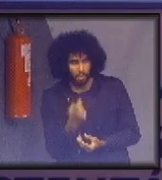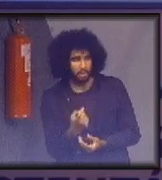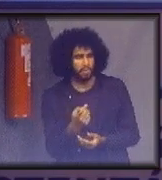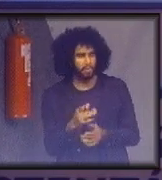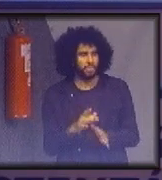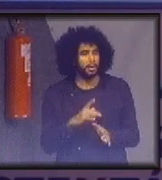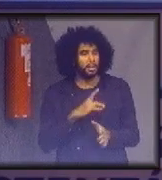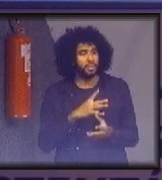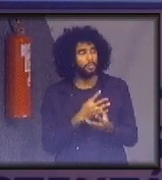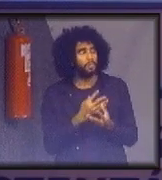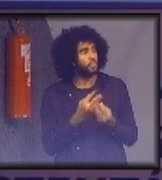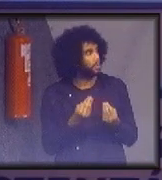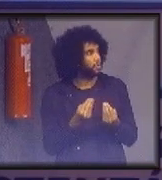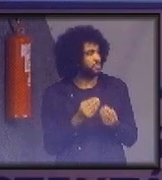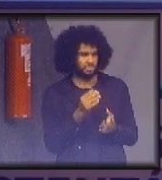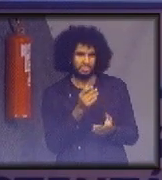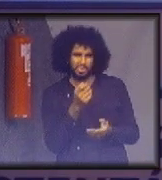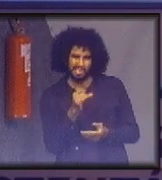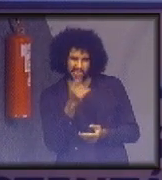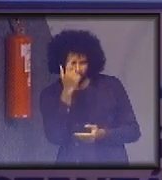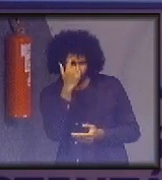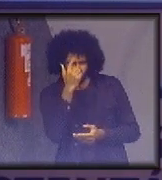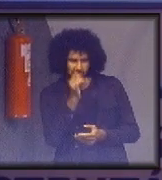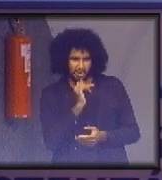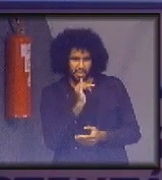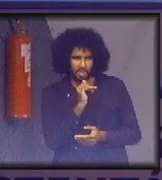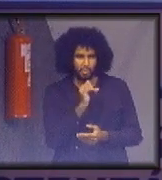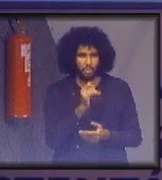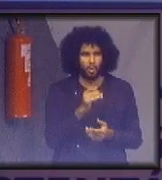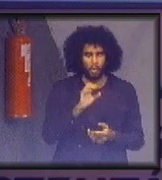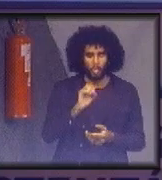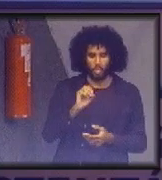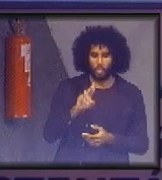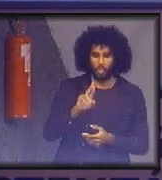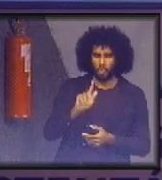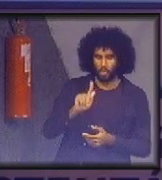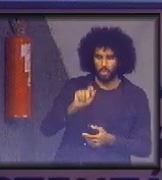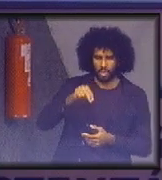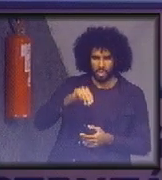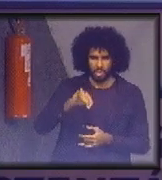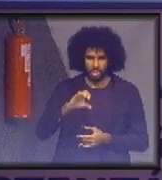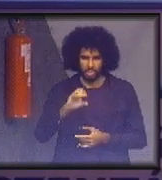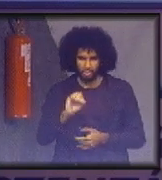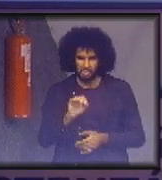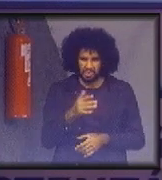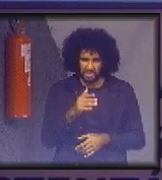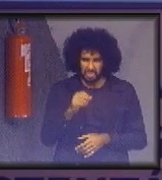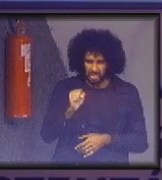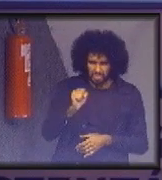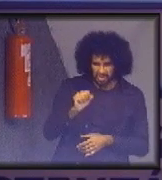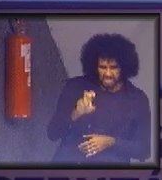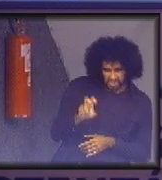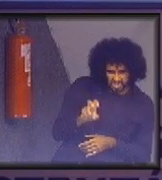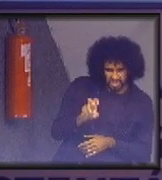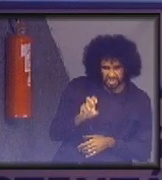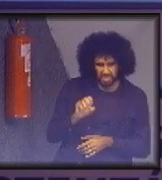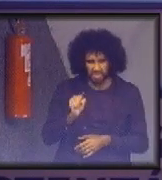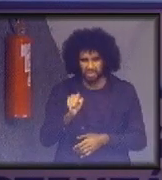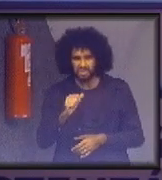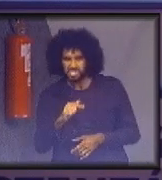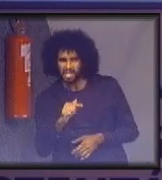volta de, bom, se considerar os orgânicos, por volta de quase 85%, 87%,